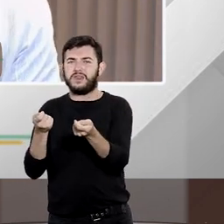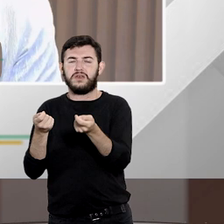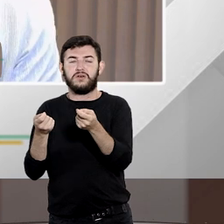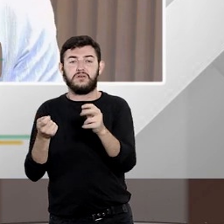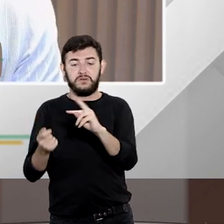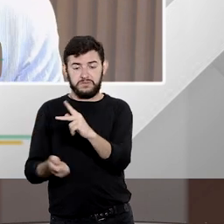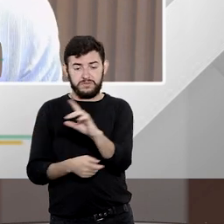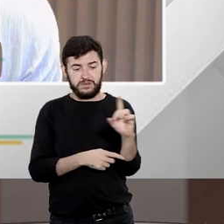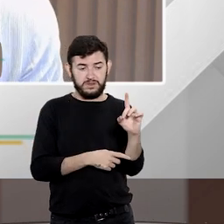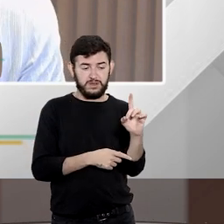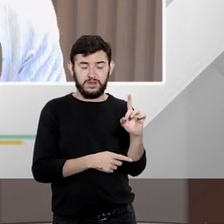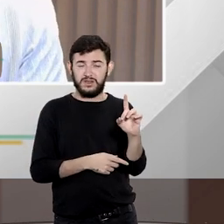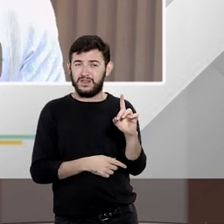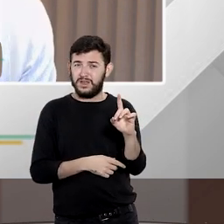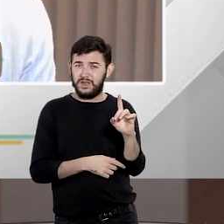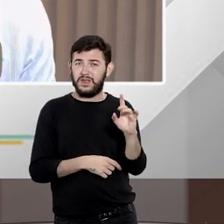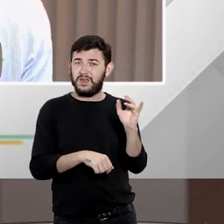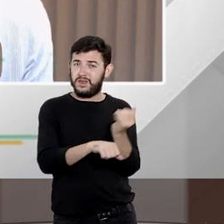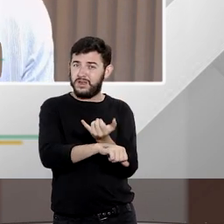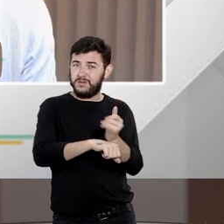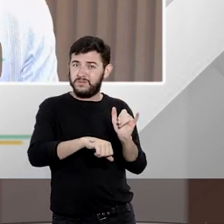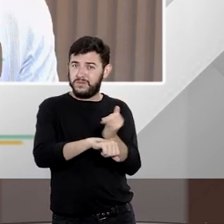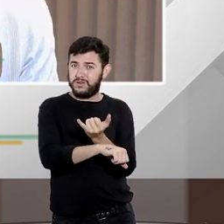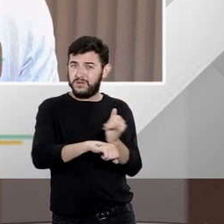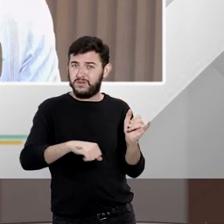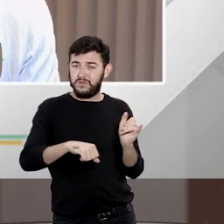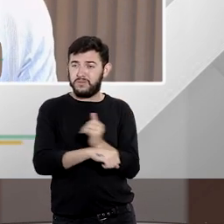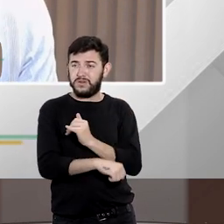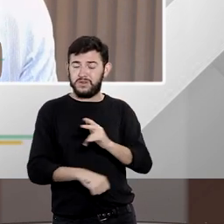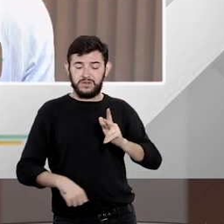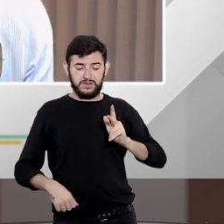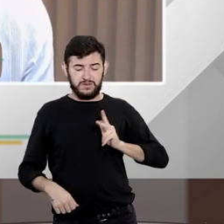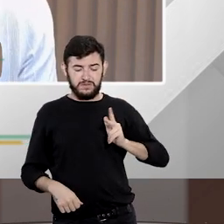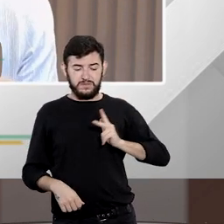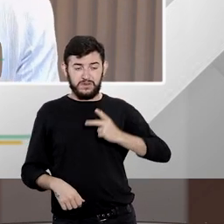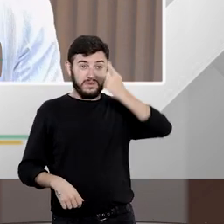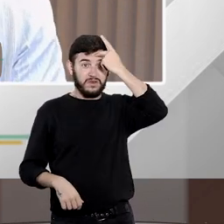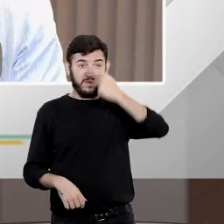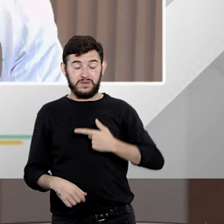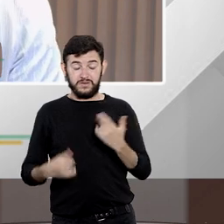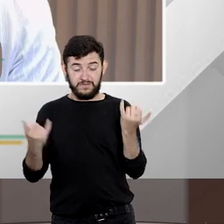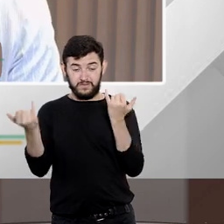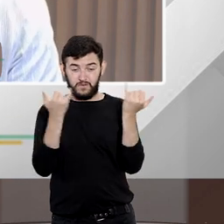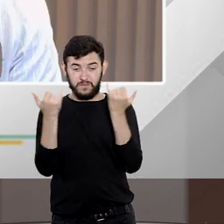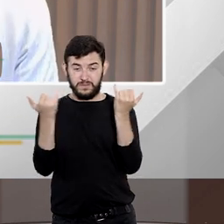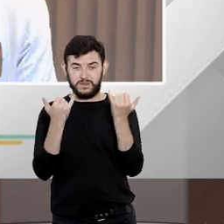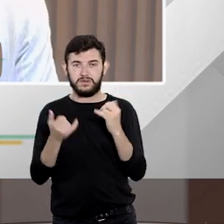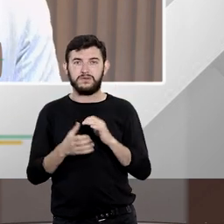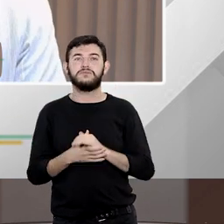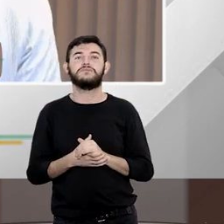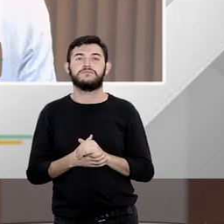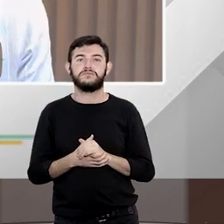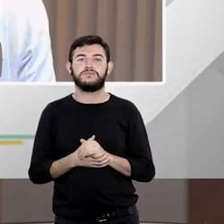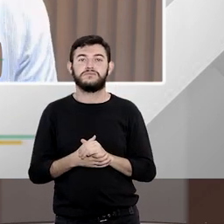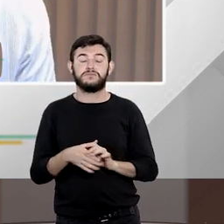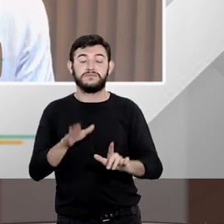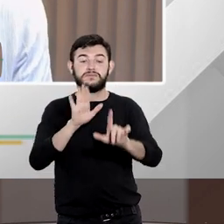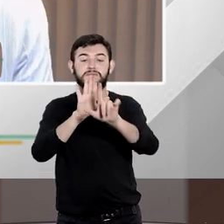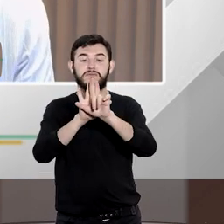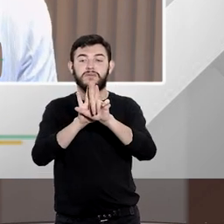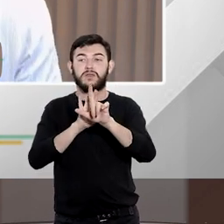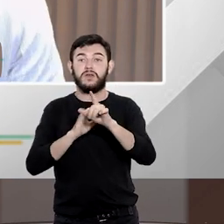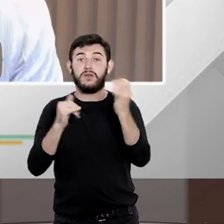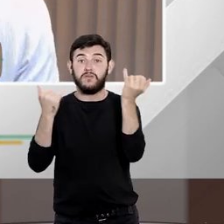habeas data é um instrumento individual de informações individuais aquilo que diz respeito a mim e a lei de acesso a